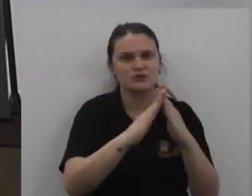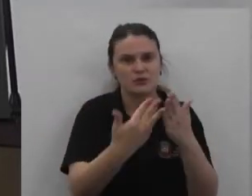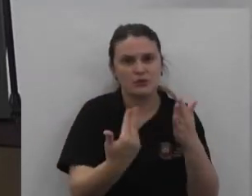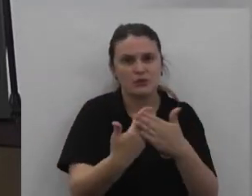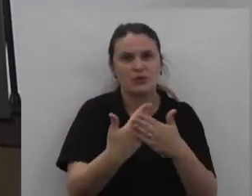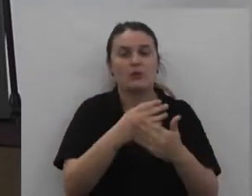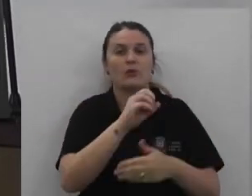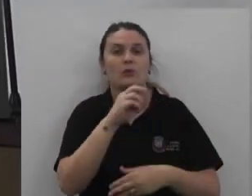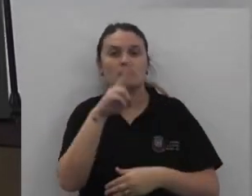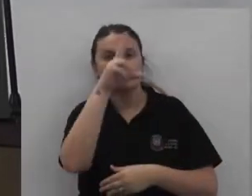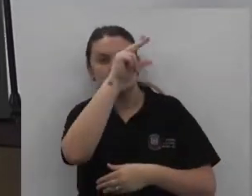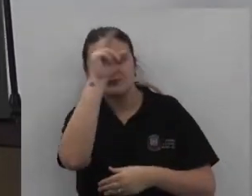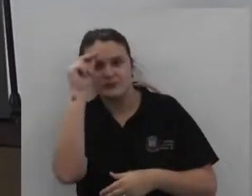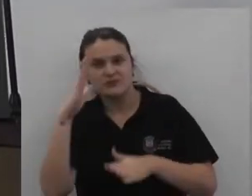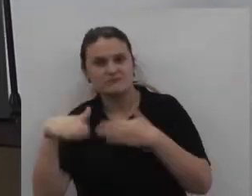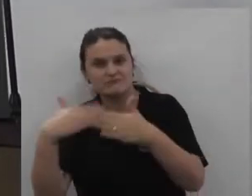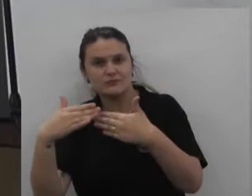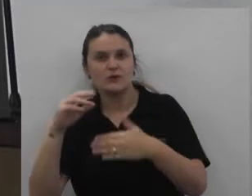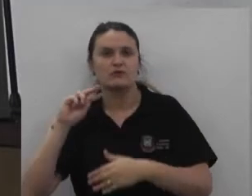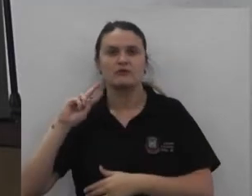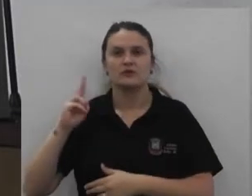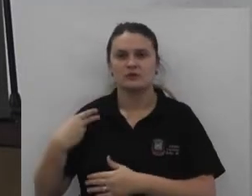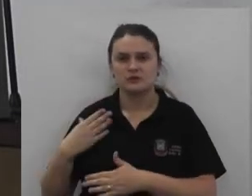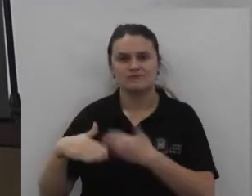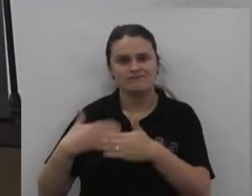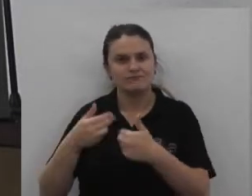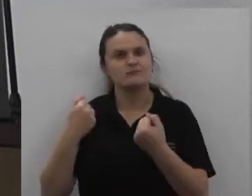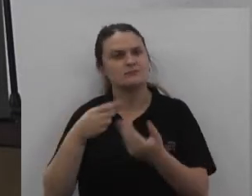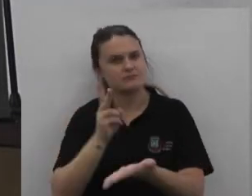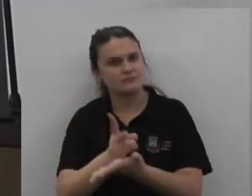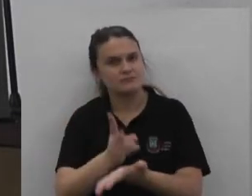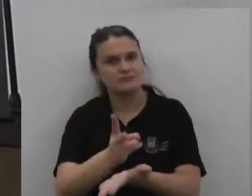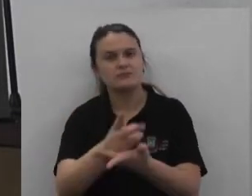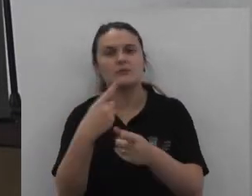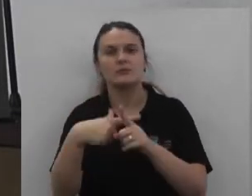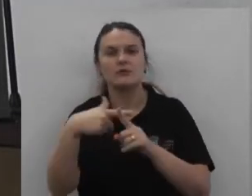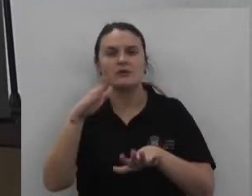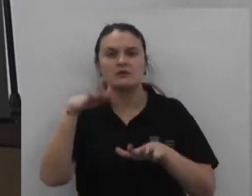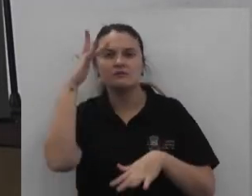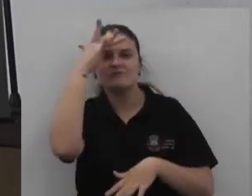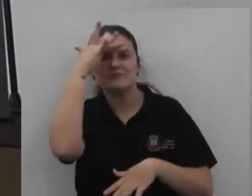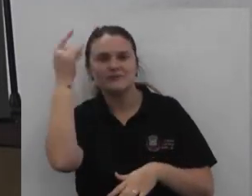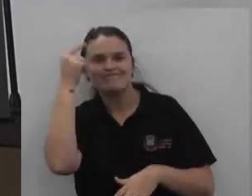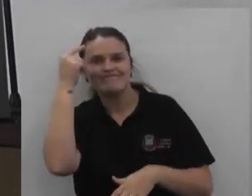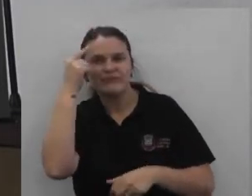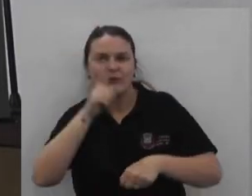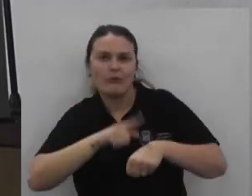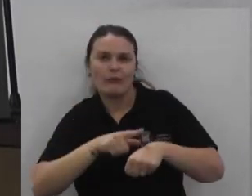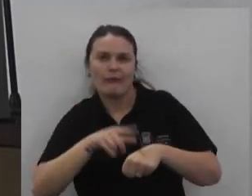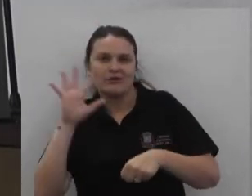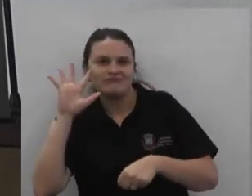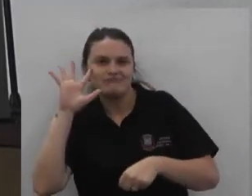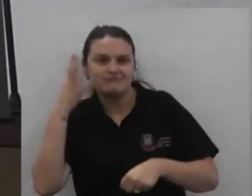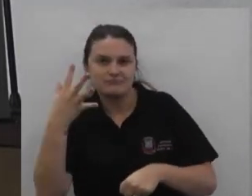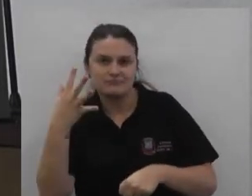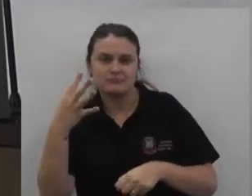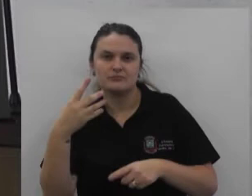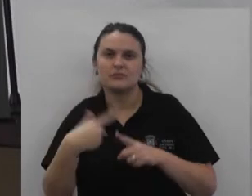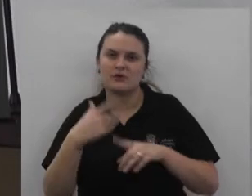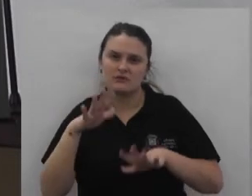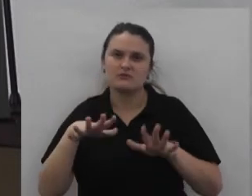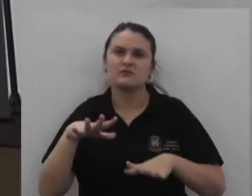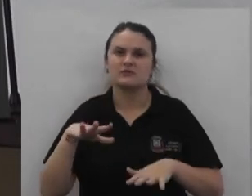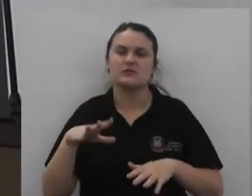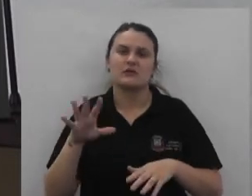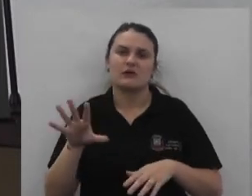prefeito Desenvolve Que os vereadores Desenvolvem E continue Que a gente Não pense Em resultados Imediatos Que é isso